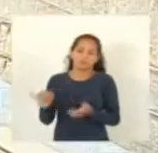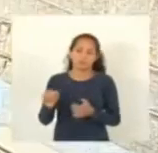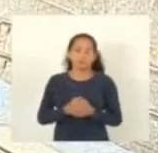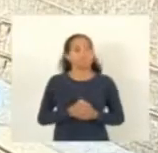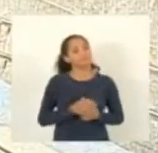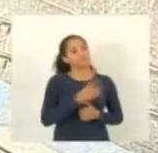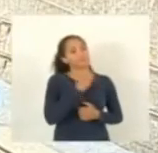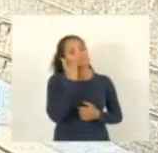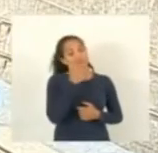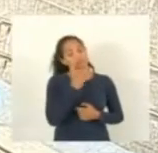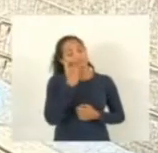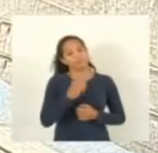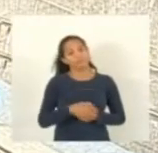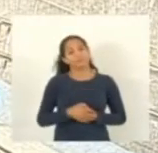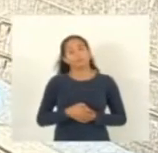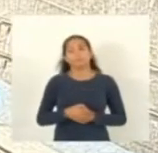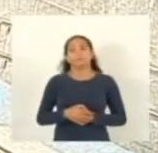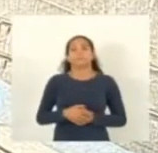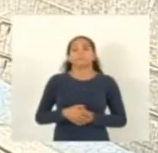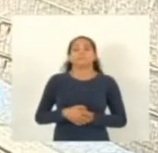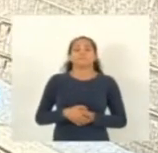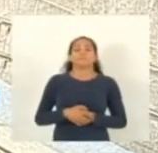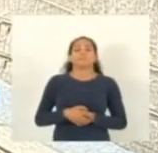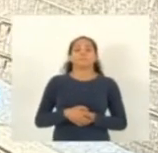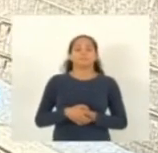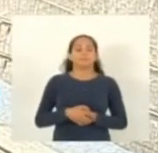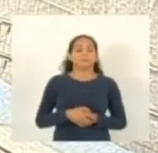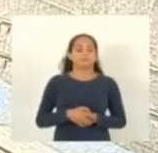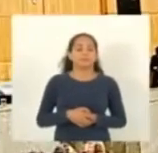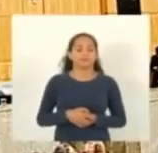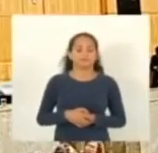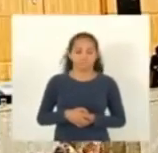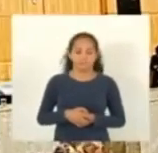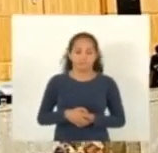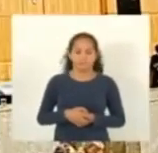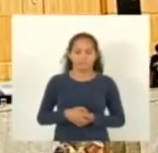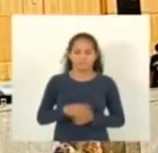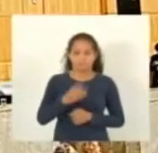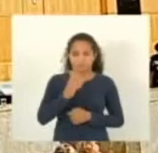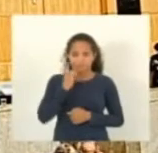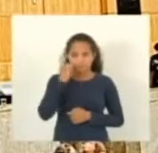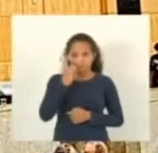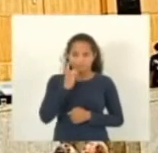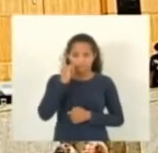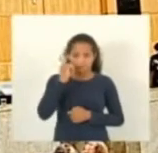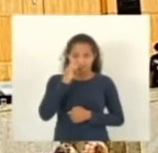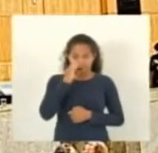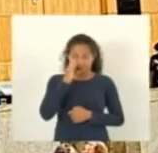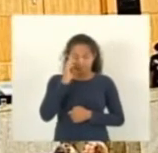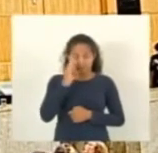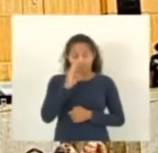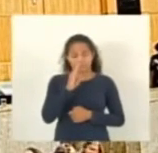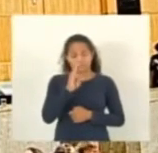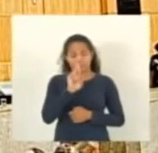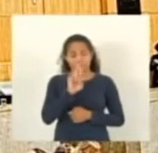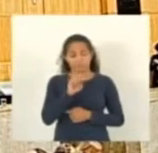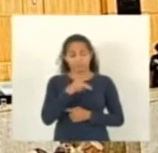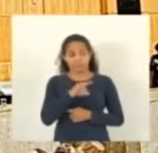deputado daqui ei ei deputado Paulo amanço ei Bruno